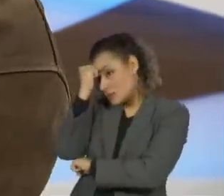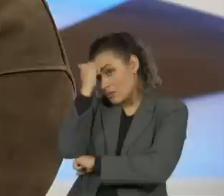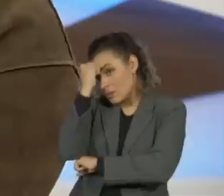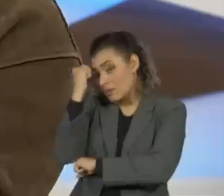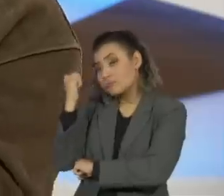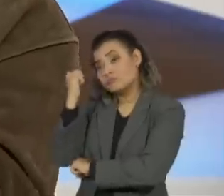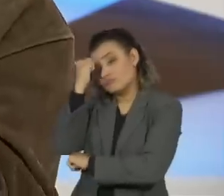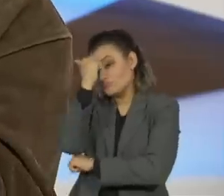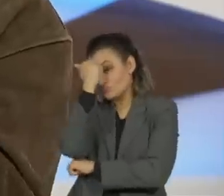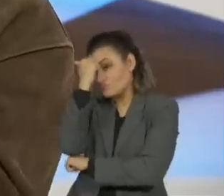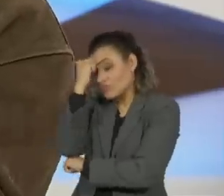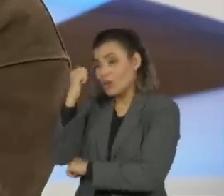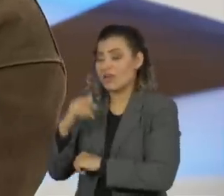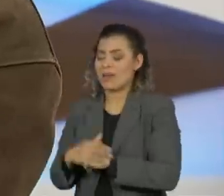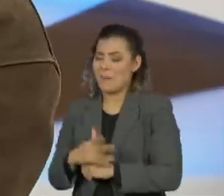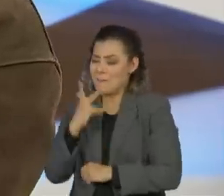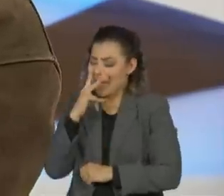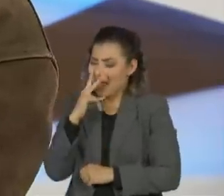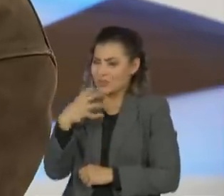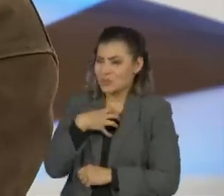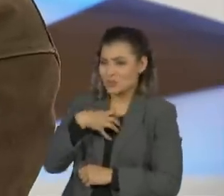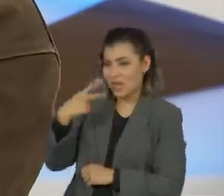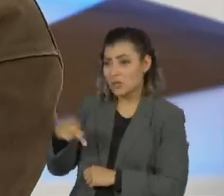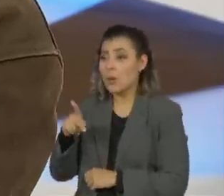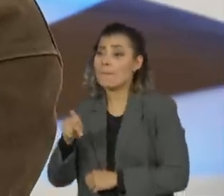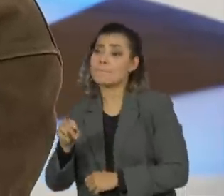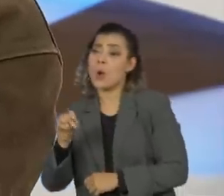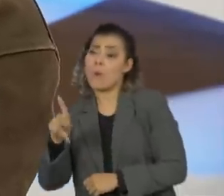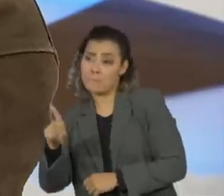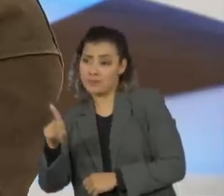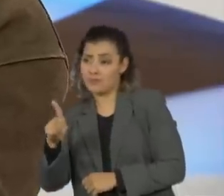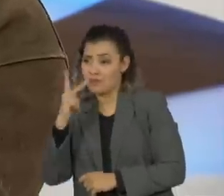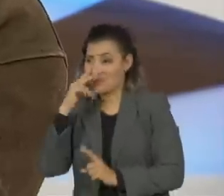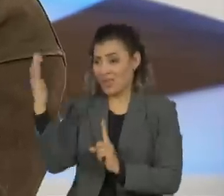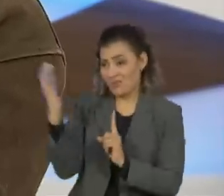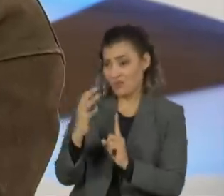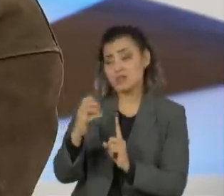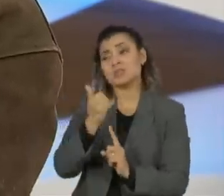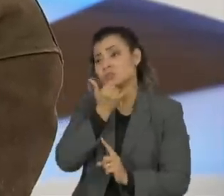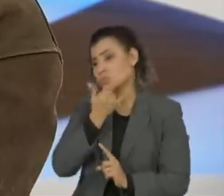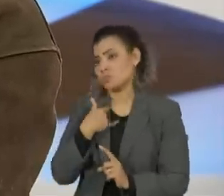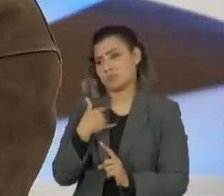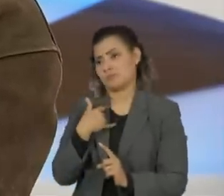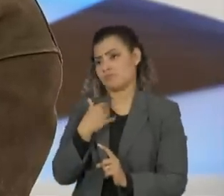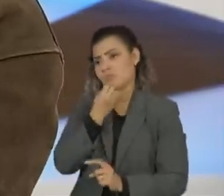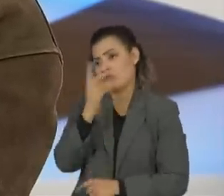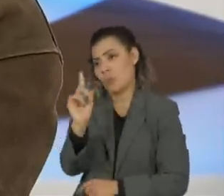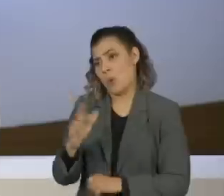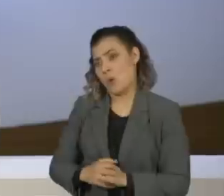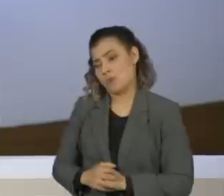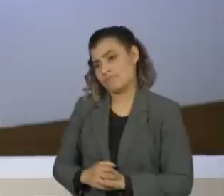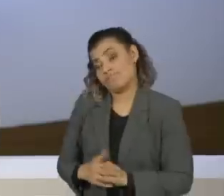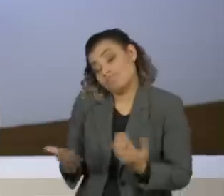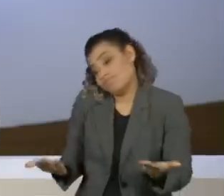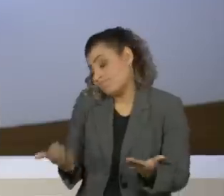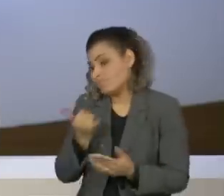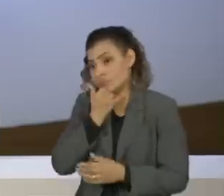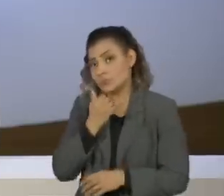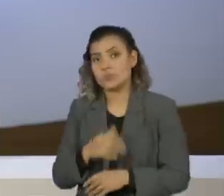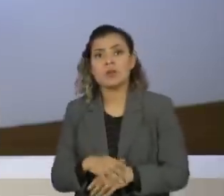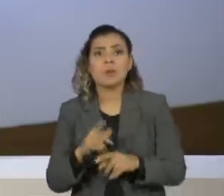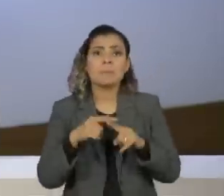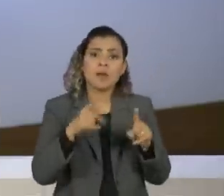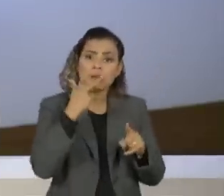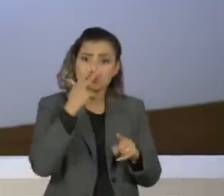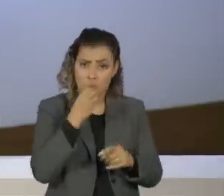essa popização do sertanejo fez muito mal para o sertanejo, eu acho isso. Eu acho que o mau gosto... duplas não estão achando isso, elas